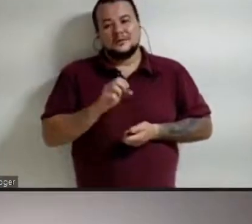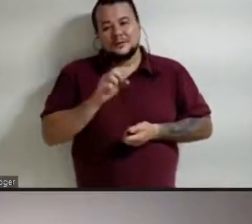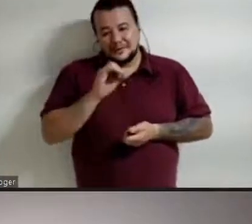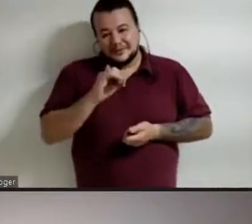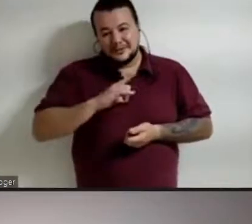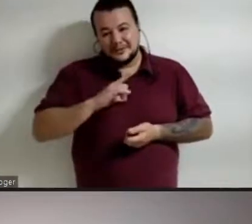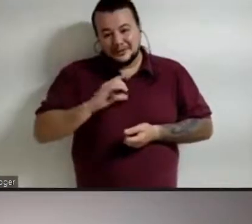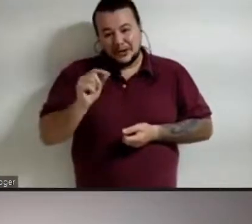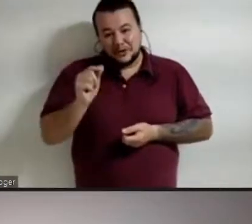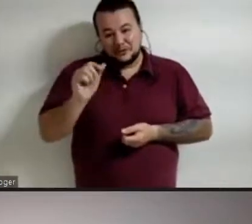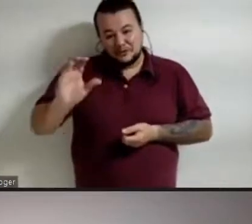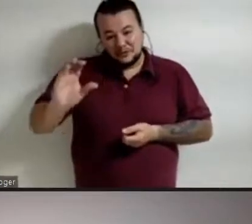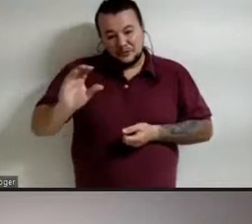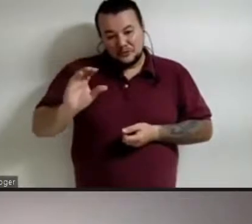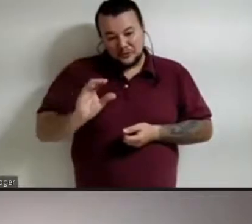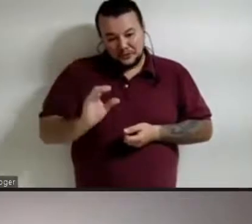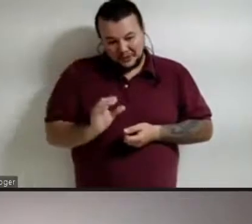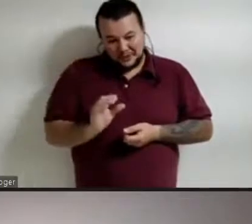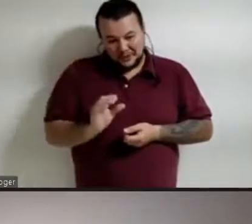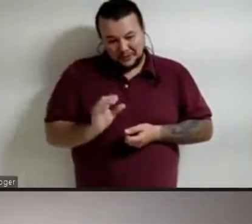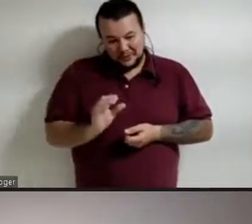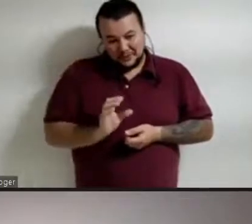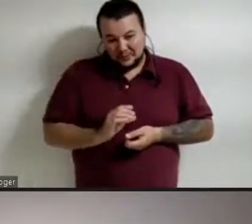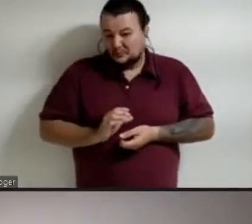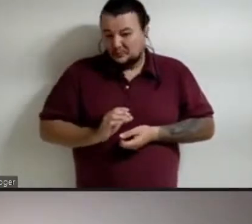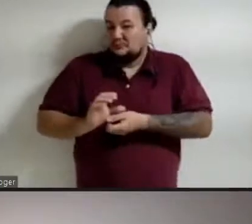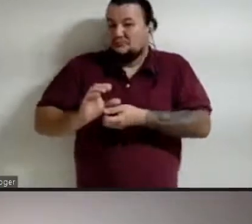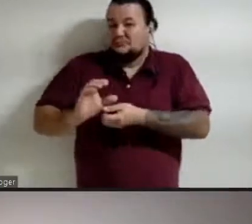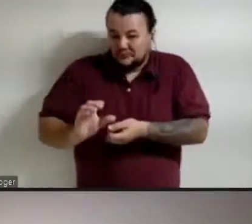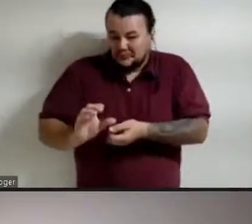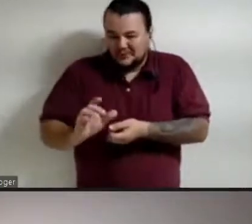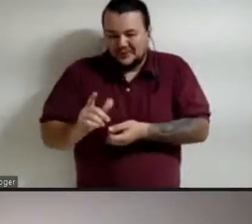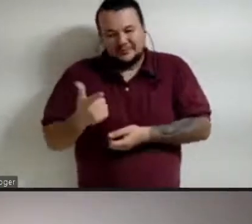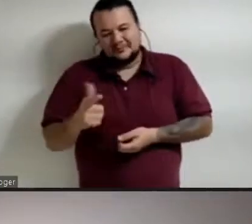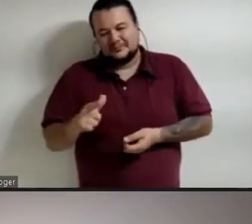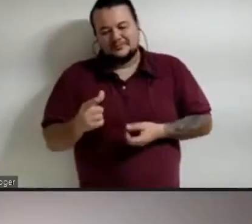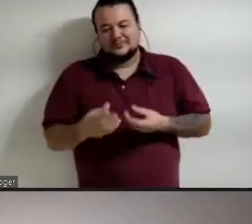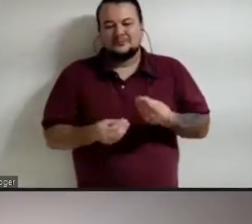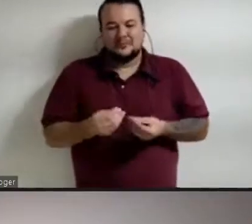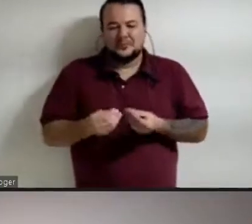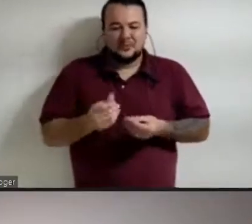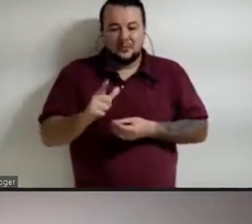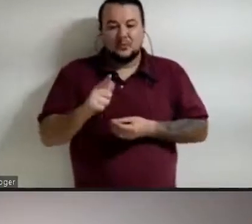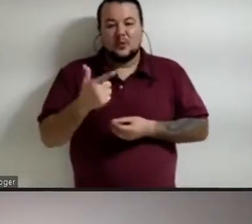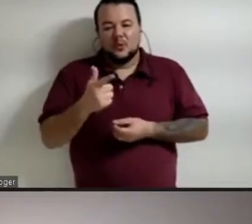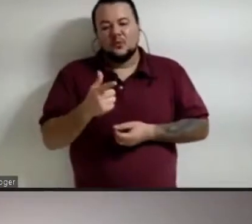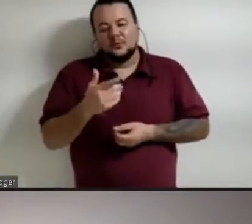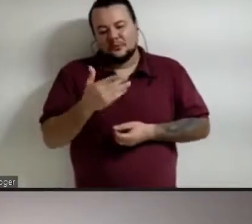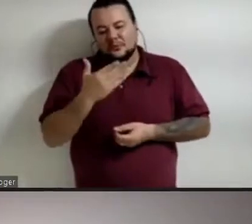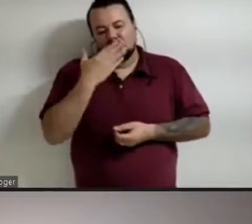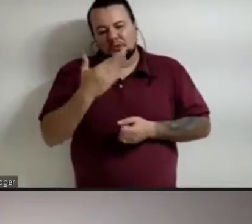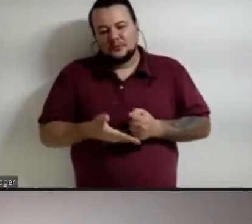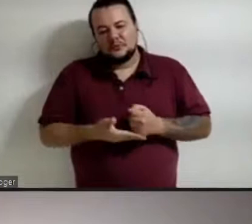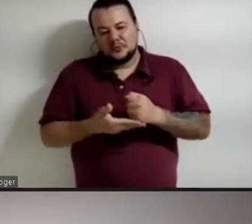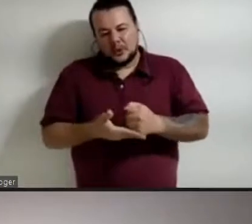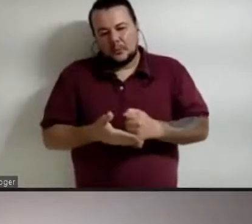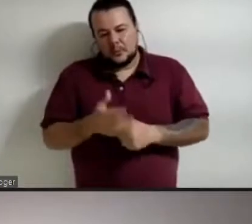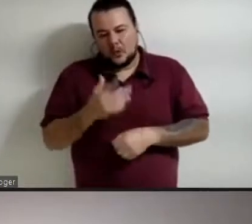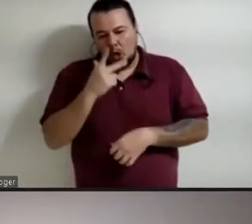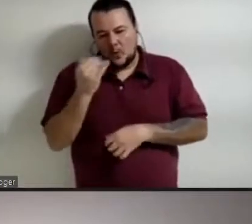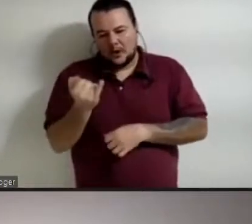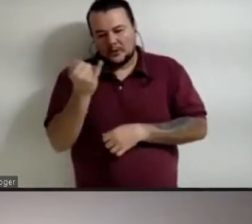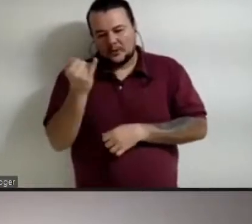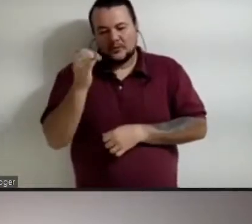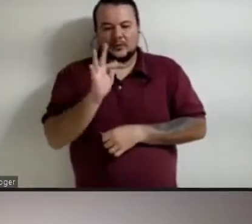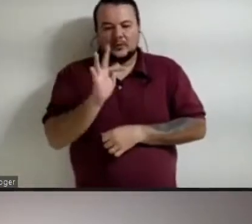eu não sei. Vou patrocinar com outros tipos de apoio, eu acho que é muito importante para a Flaxo. Desde que eu